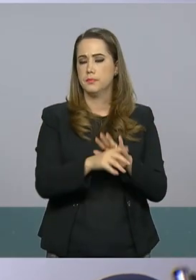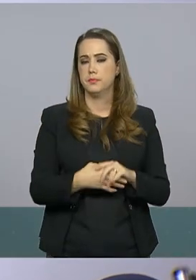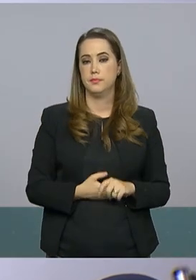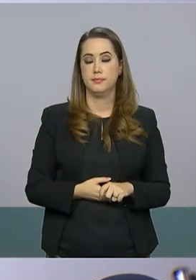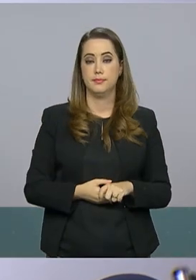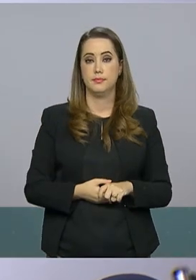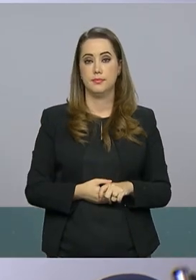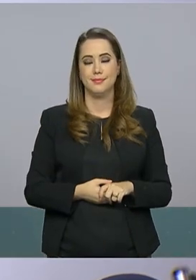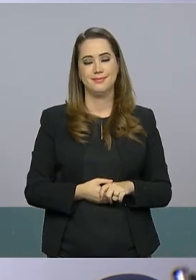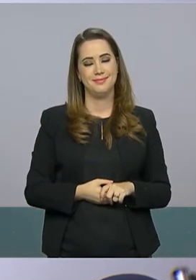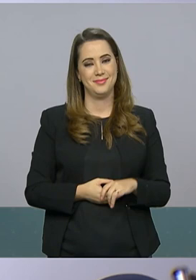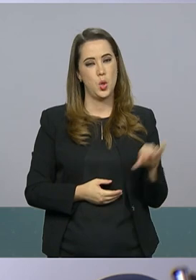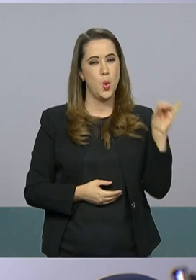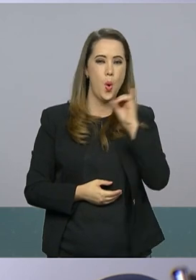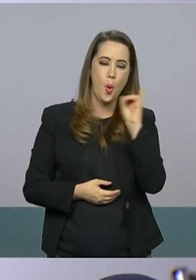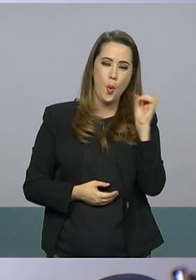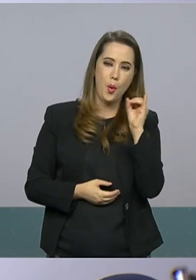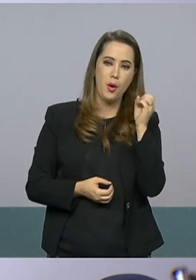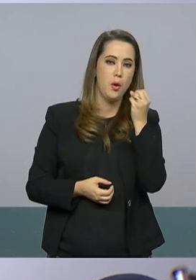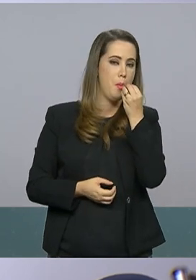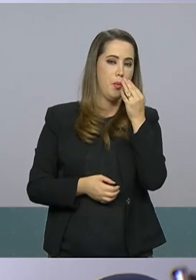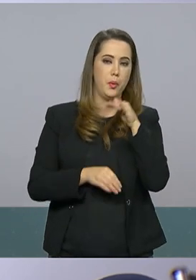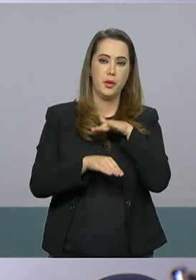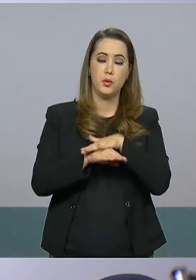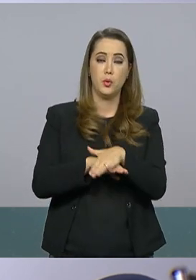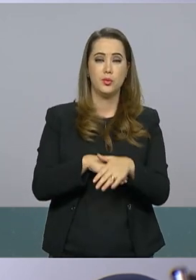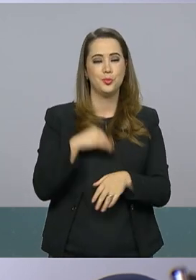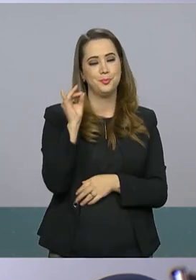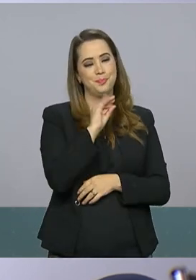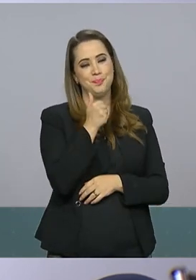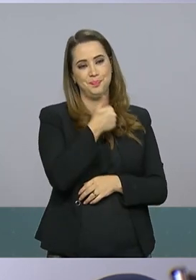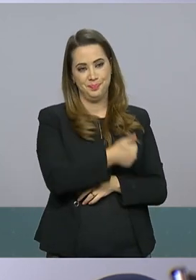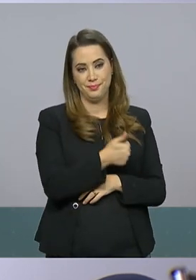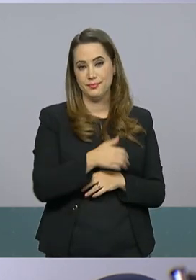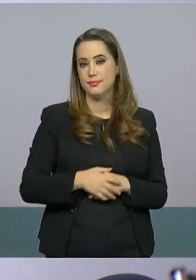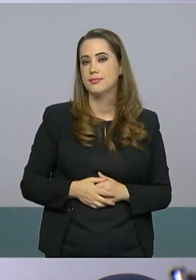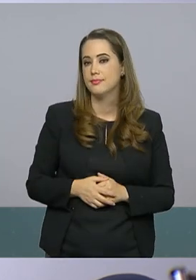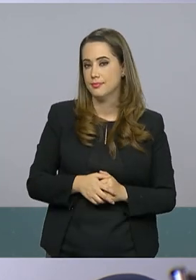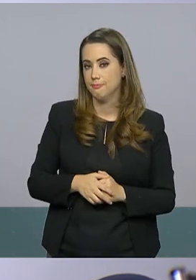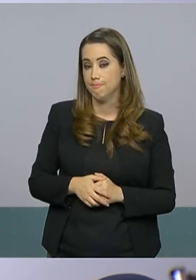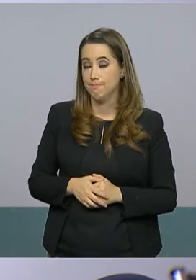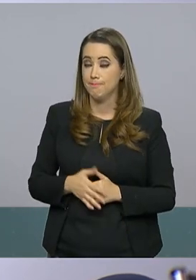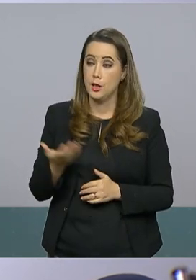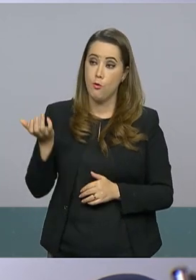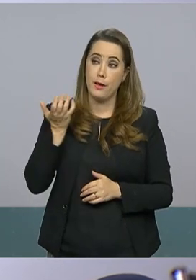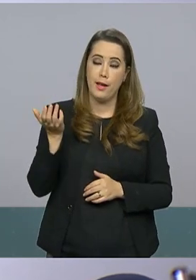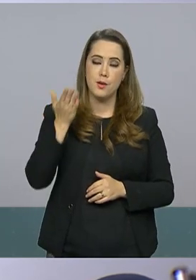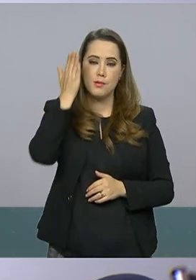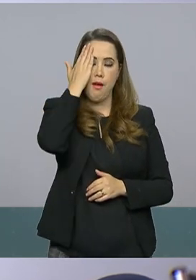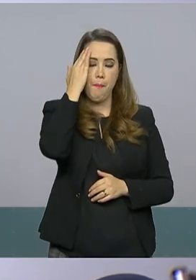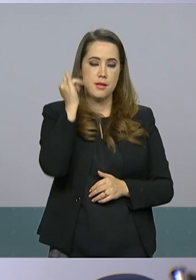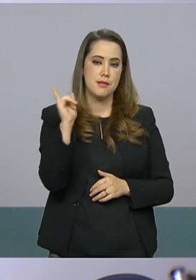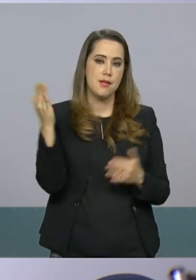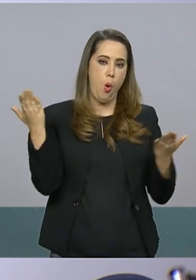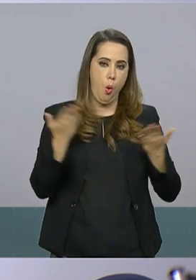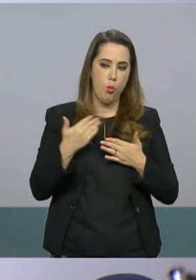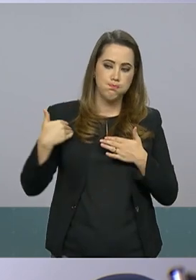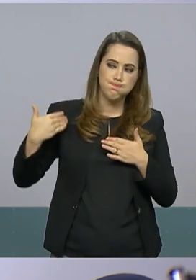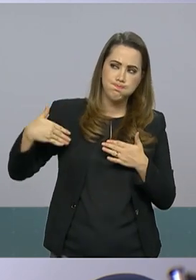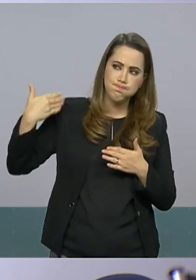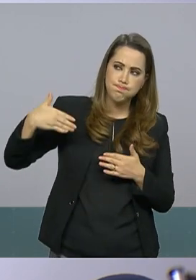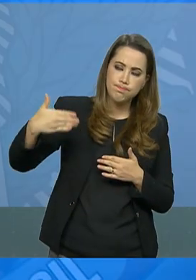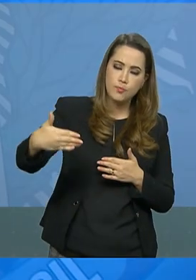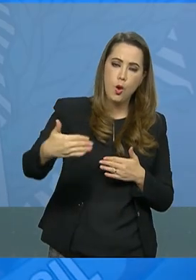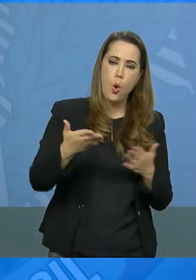Portavoz, boa noite. Tiago Nolasso, da R4TV. Eu gostaria de saber se, durante o dia de hoje, por conta da votação no